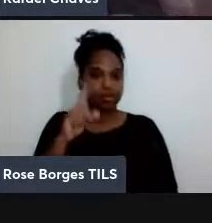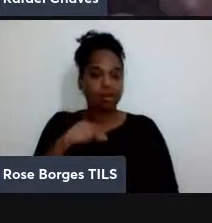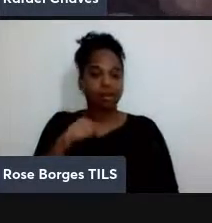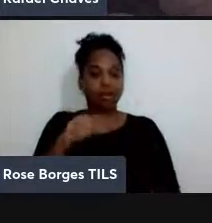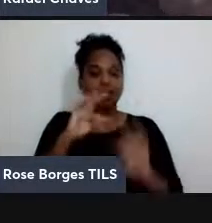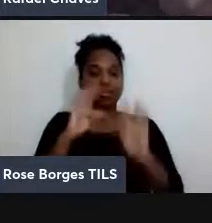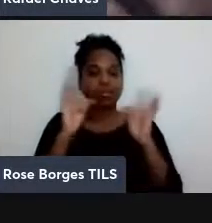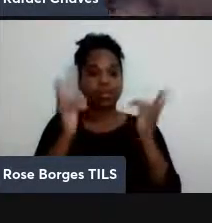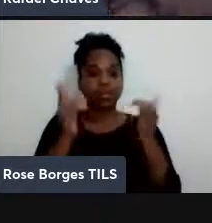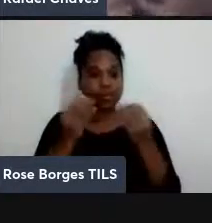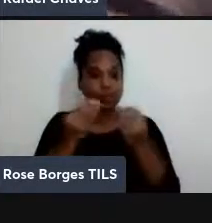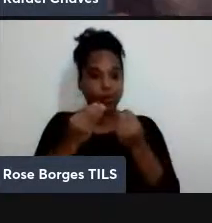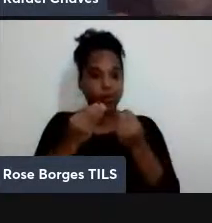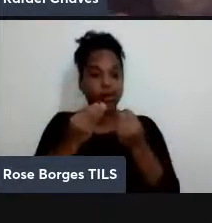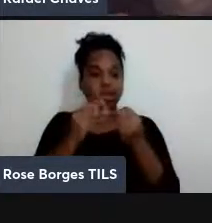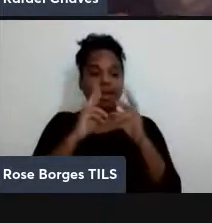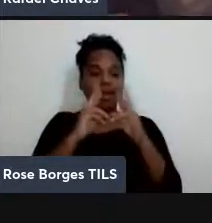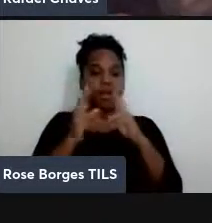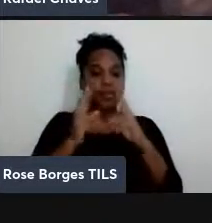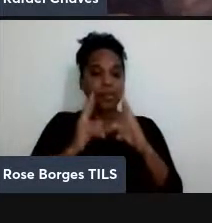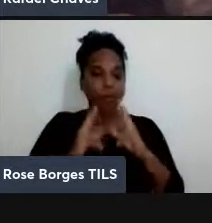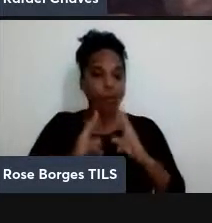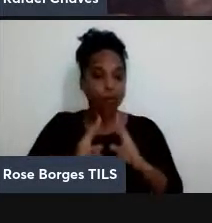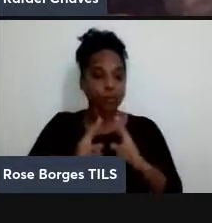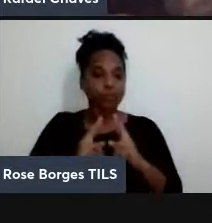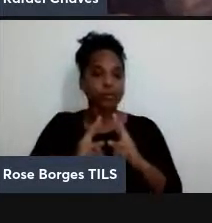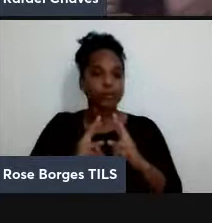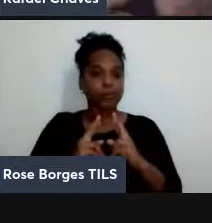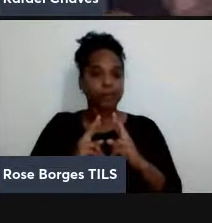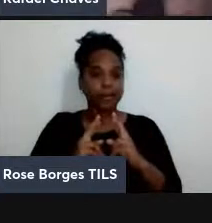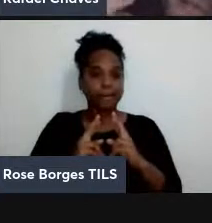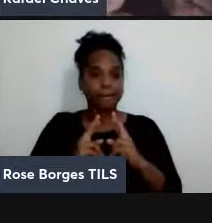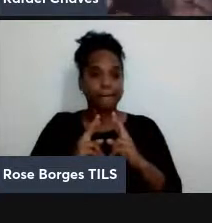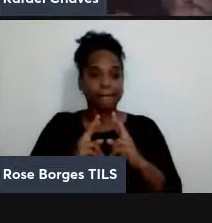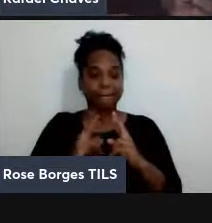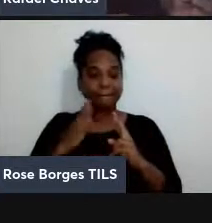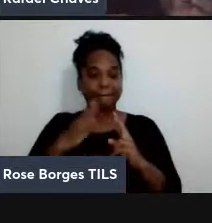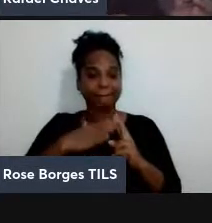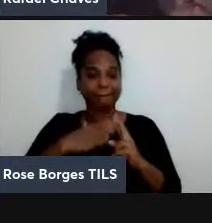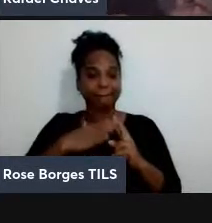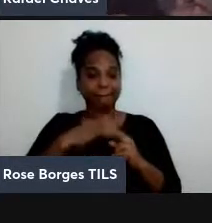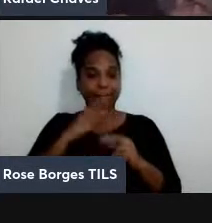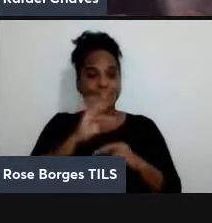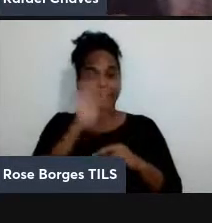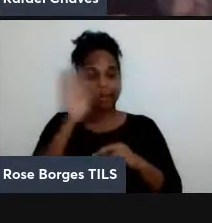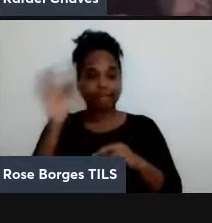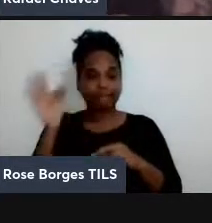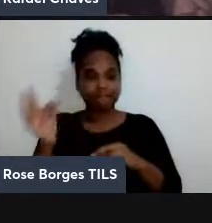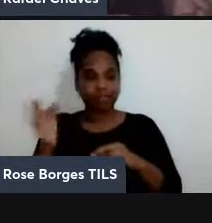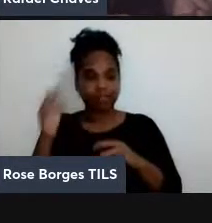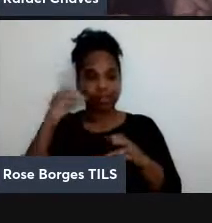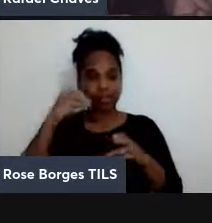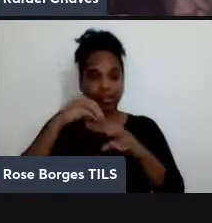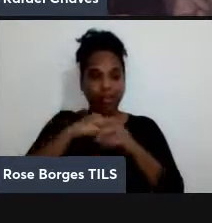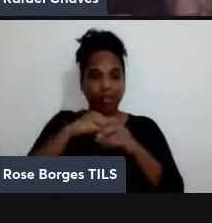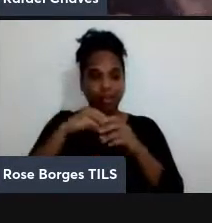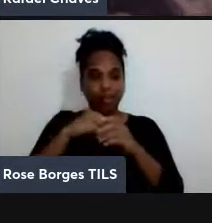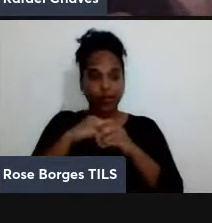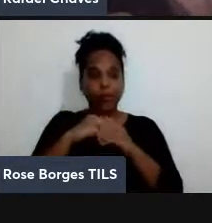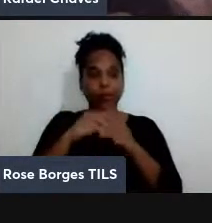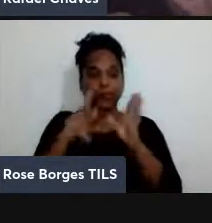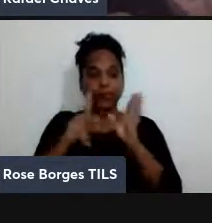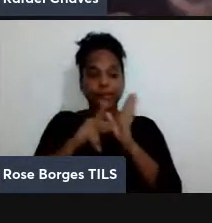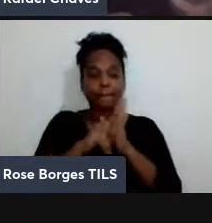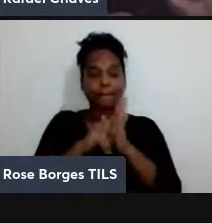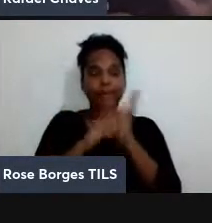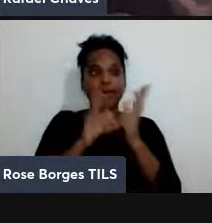as respostas do meu da minha função escritas em pedacinhos de papel então